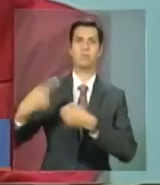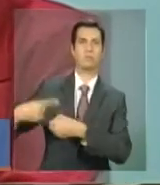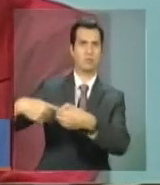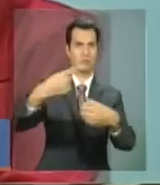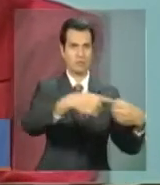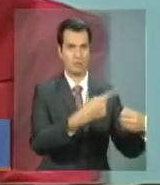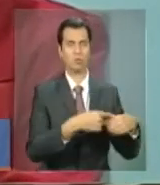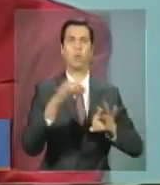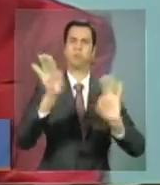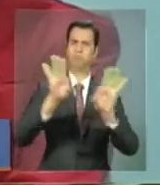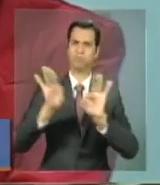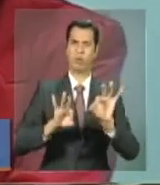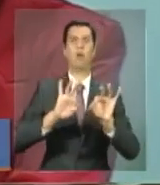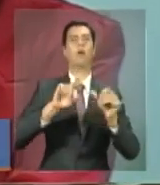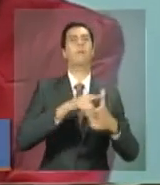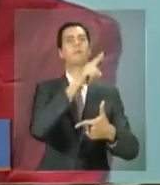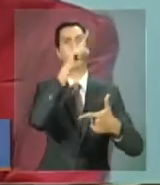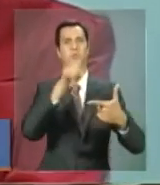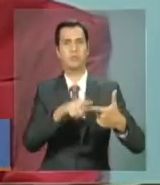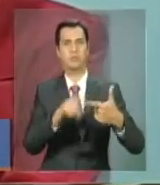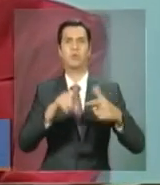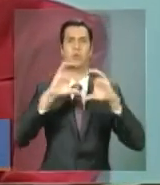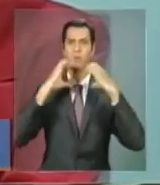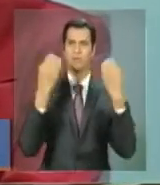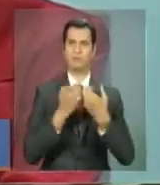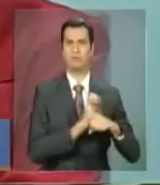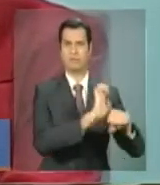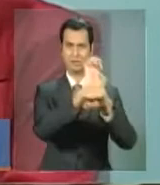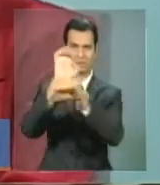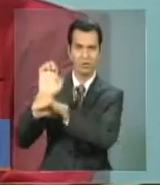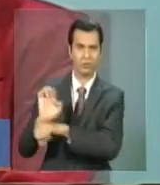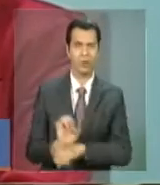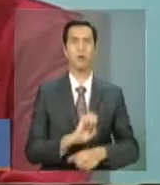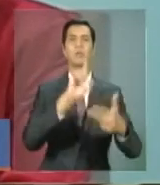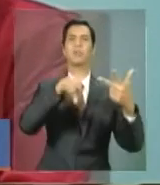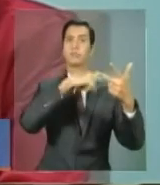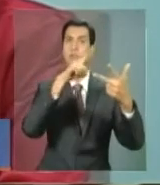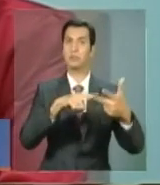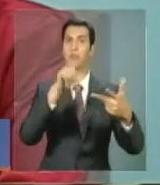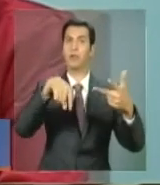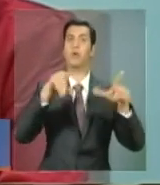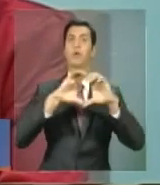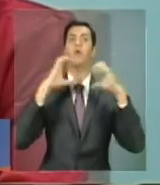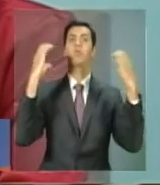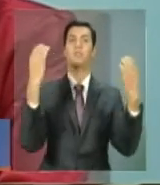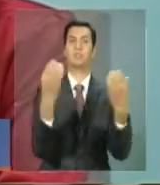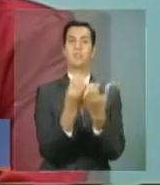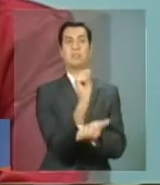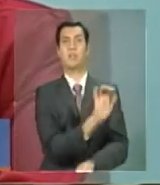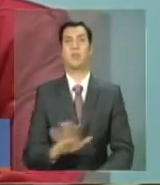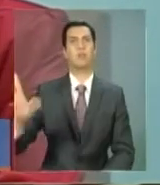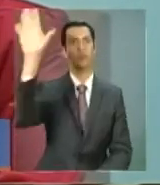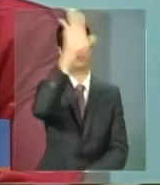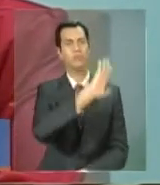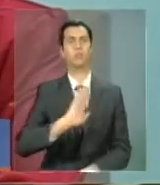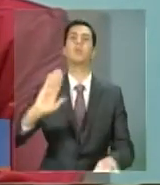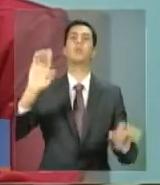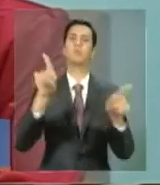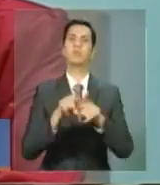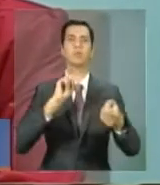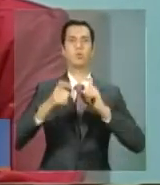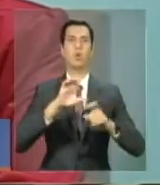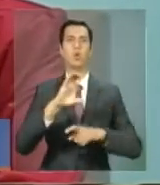conferências estaduais e a conferência nacional e a reunião do Congemas é muito, muito